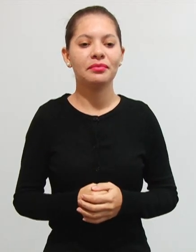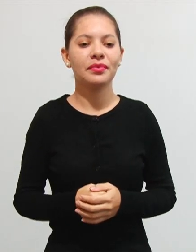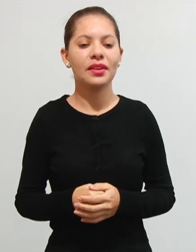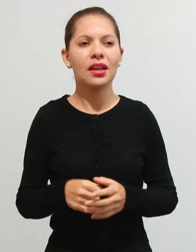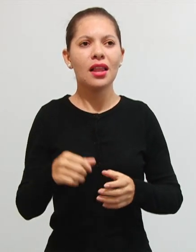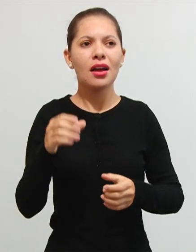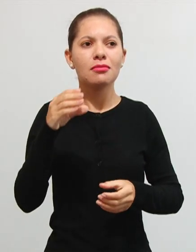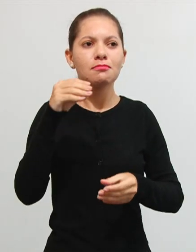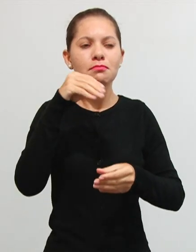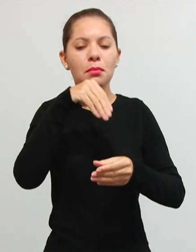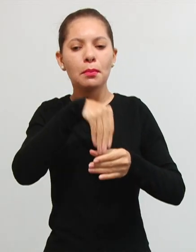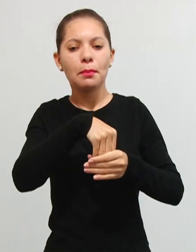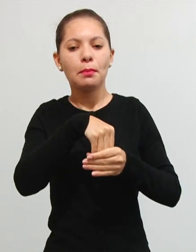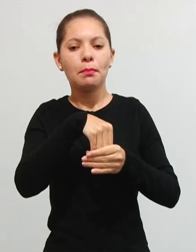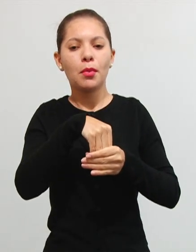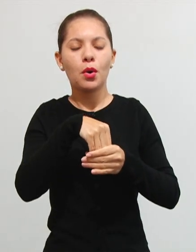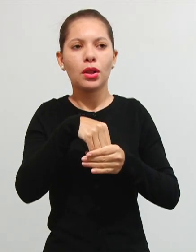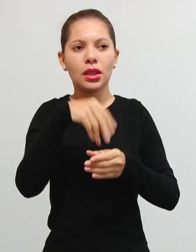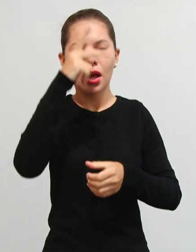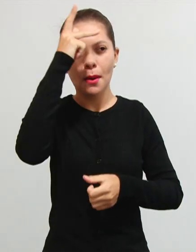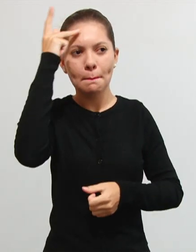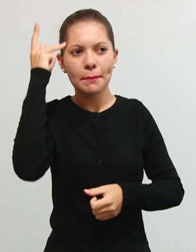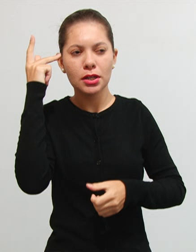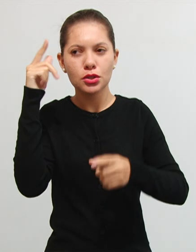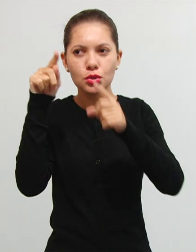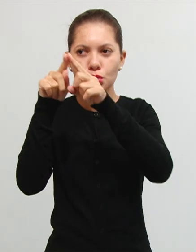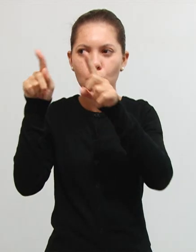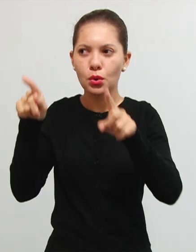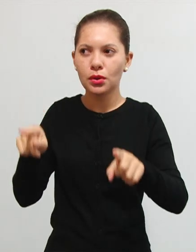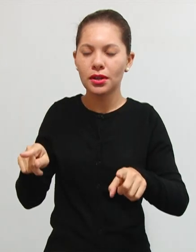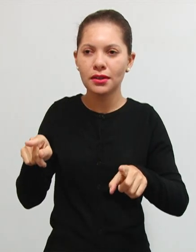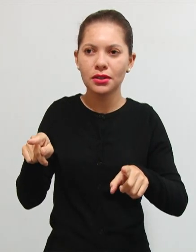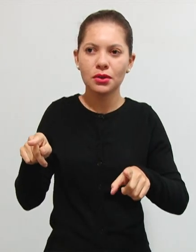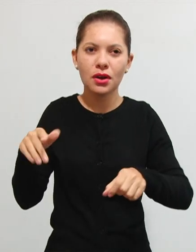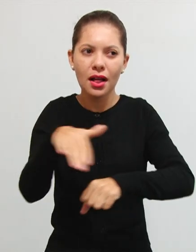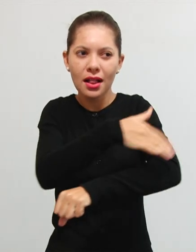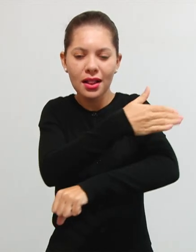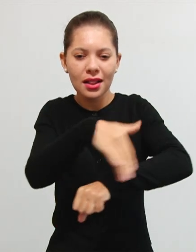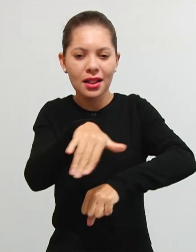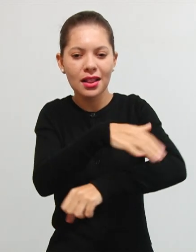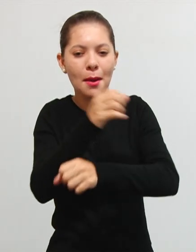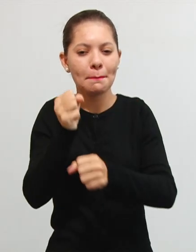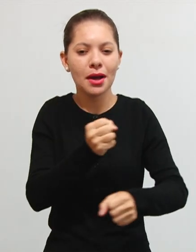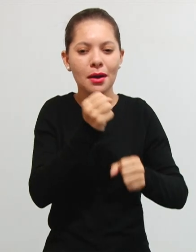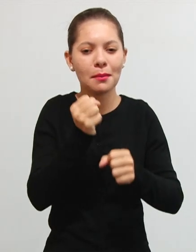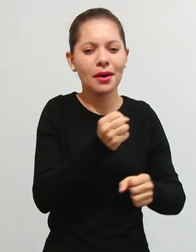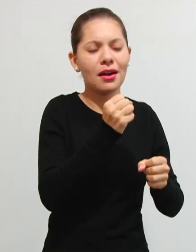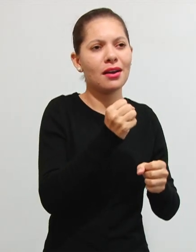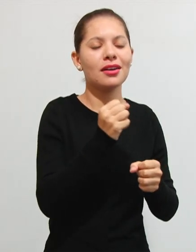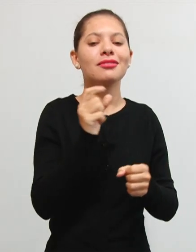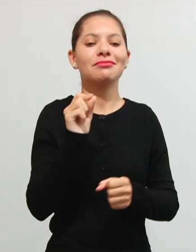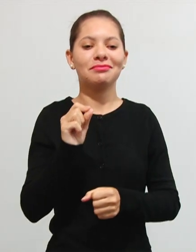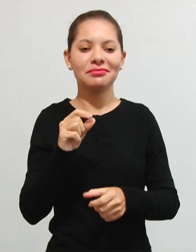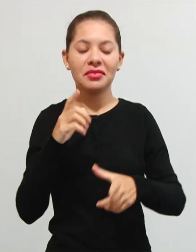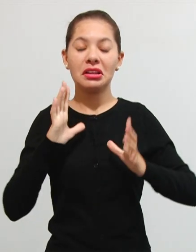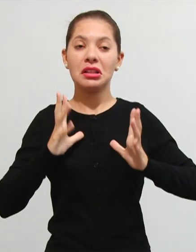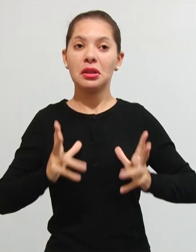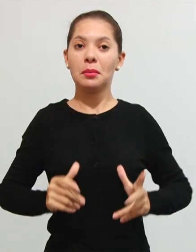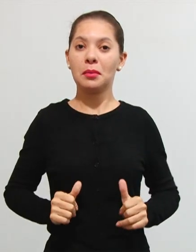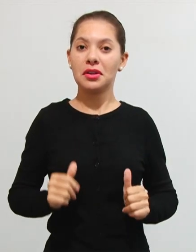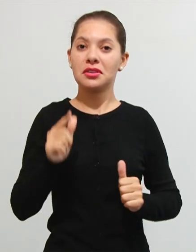bota ali o pessoal para fazer a limpeza. O pessoal que faz a limpeza, varre a rua, junta o lixo. Você